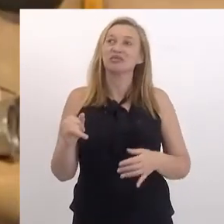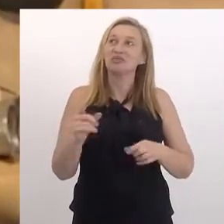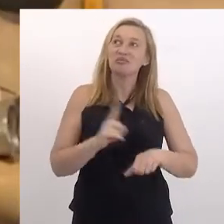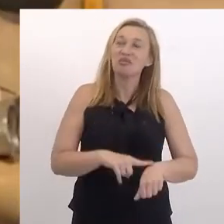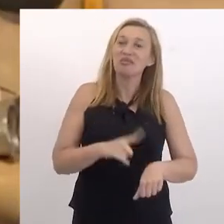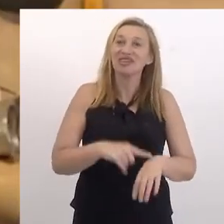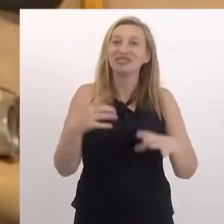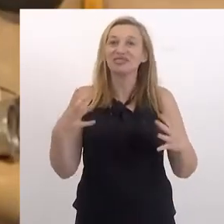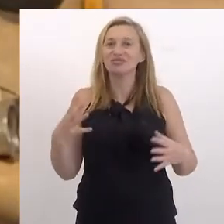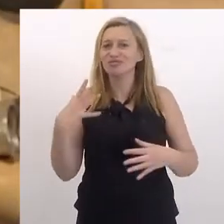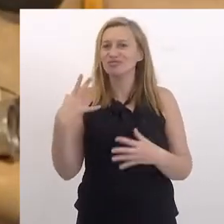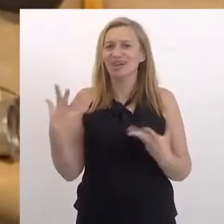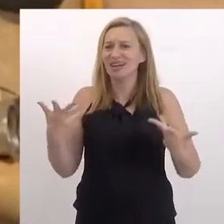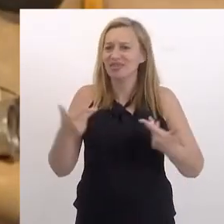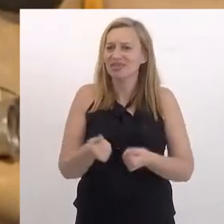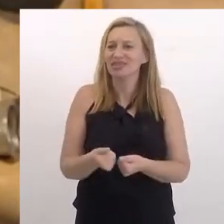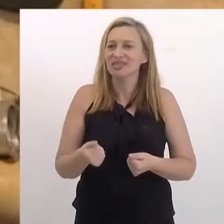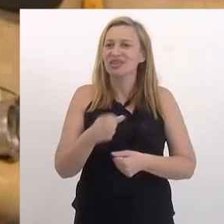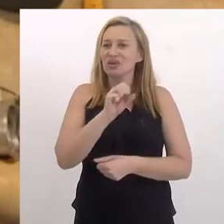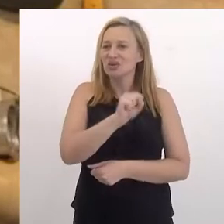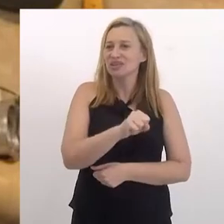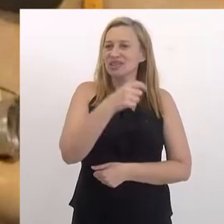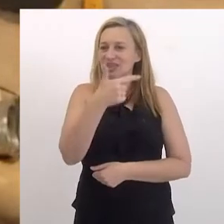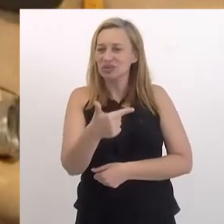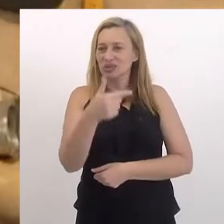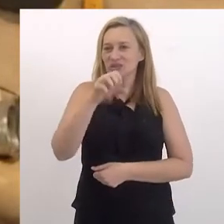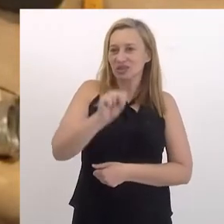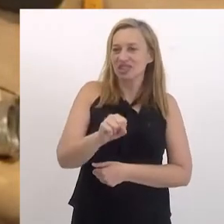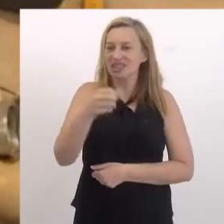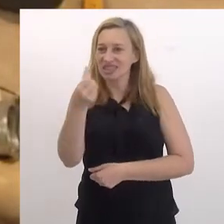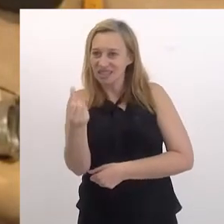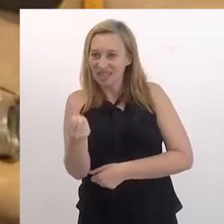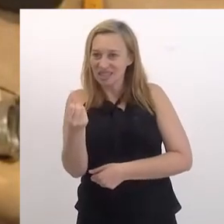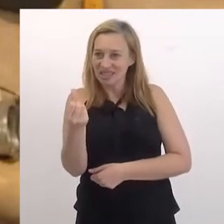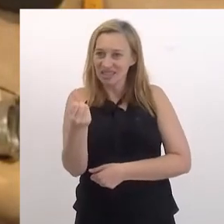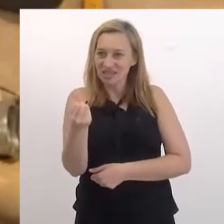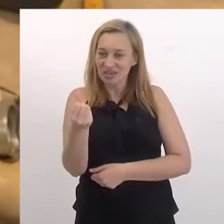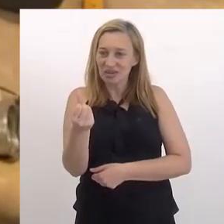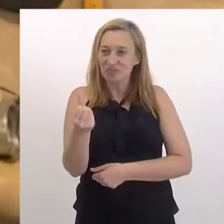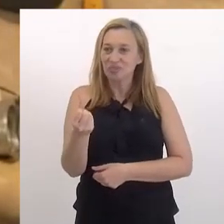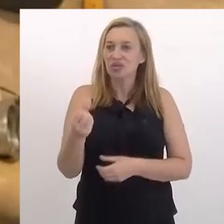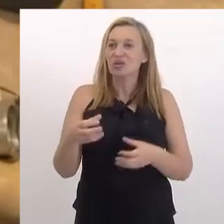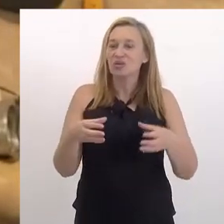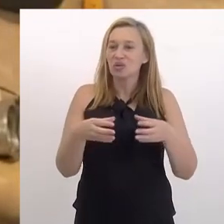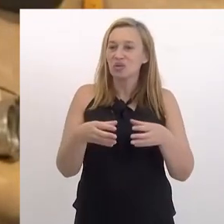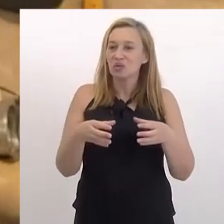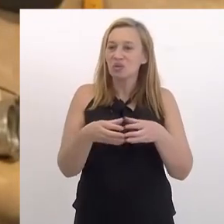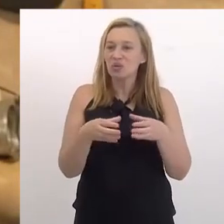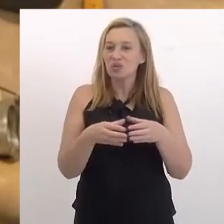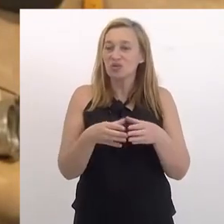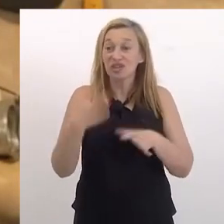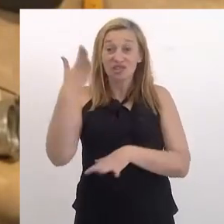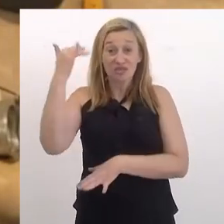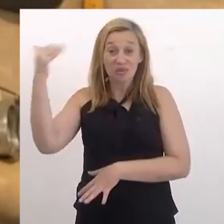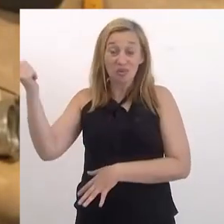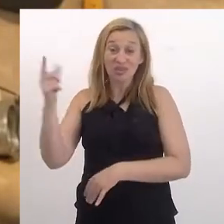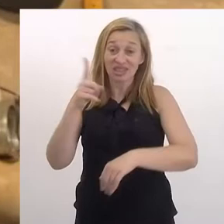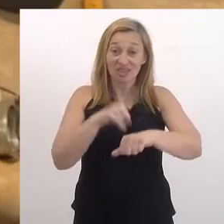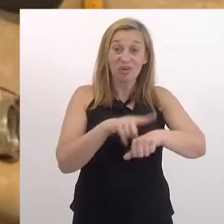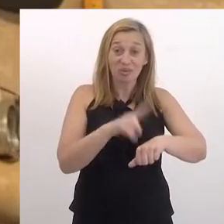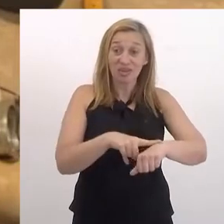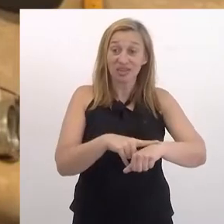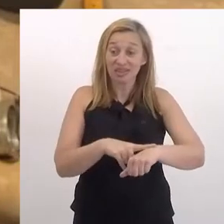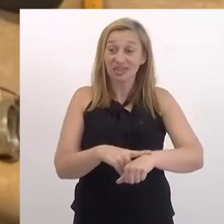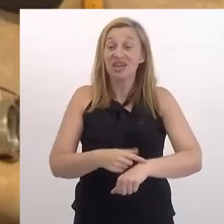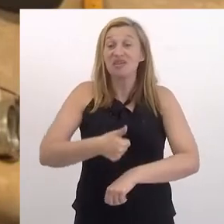foram momentos tão intensos. A gente foi de 82 86 e foi a banda que fez o maior sucesso